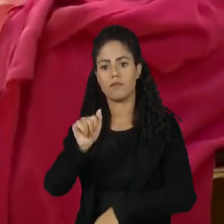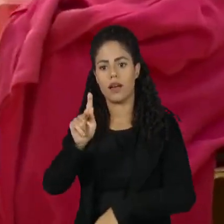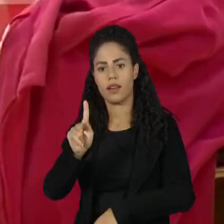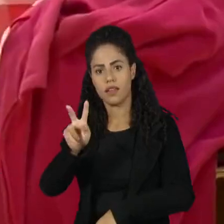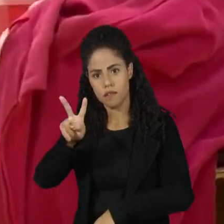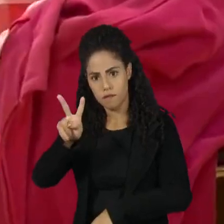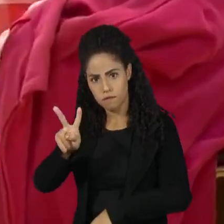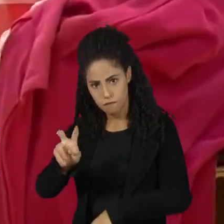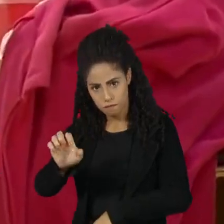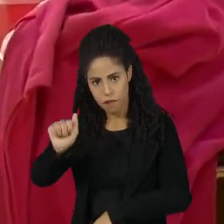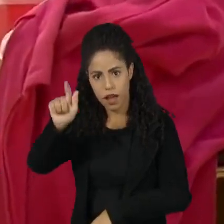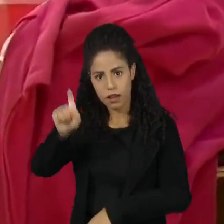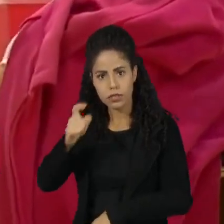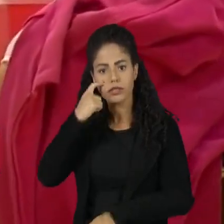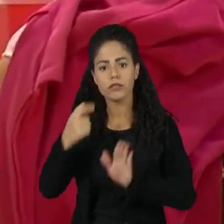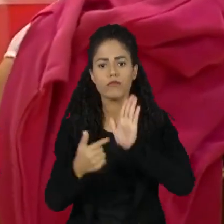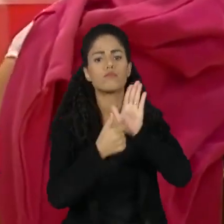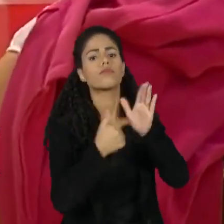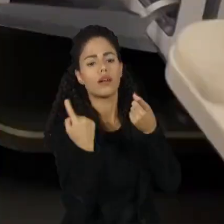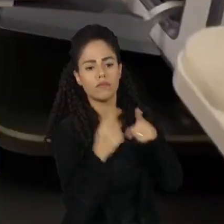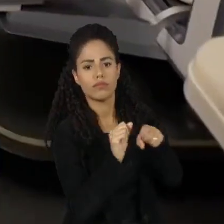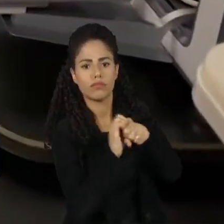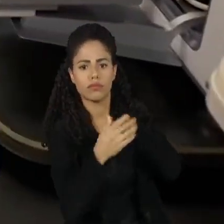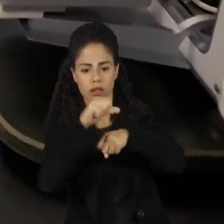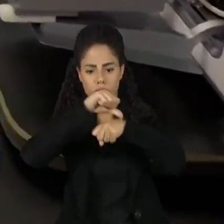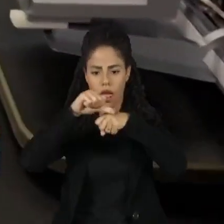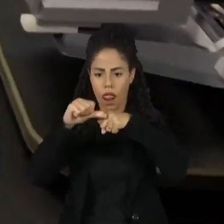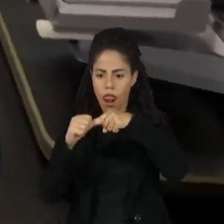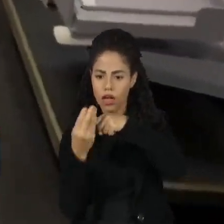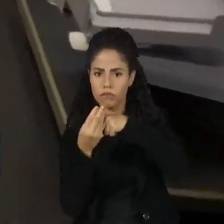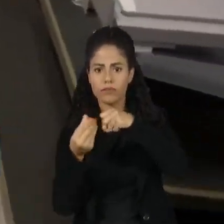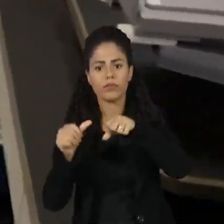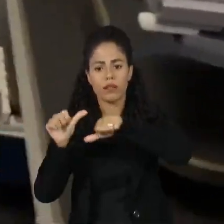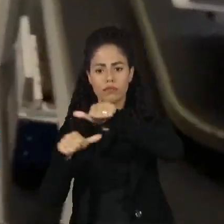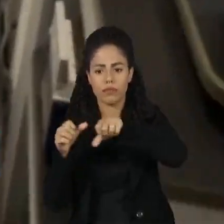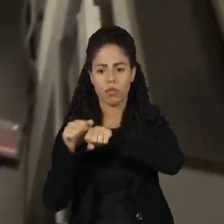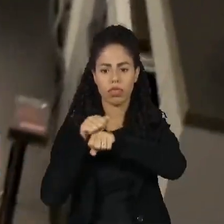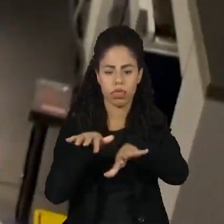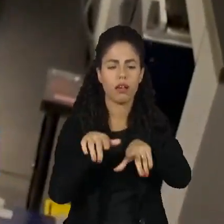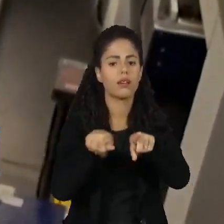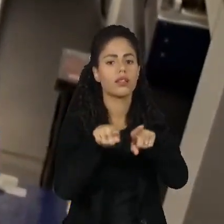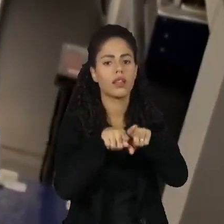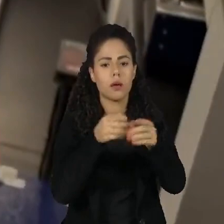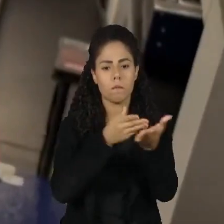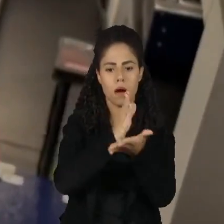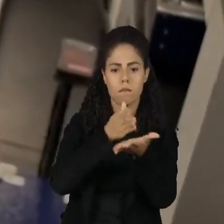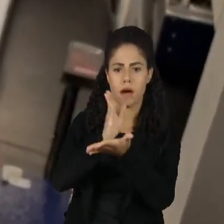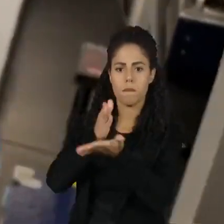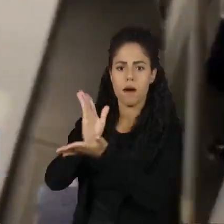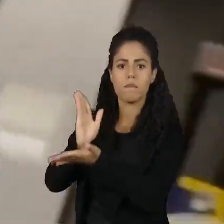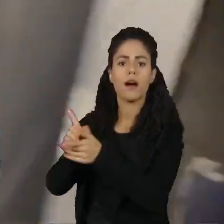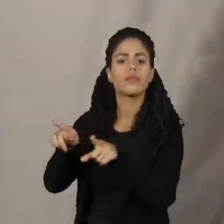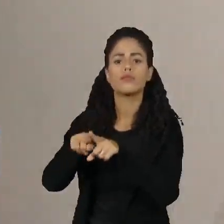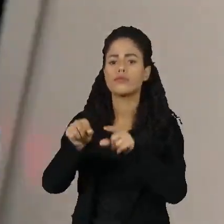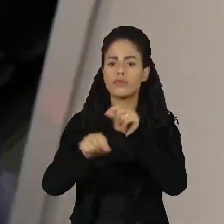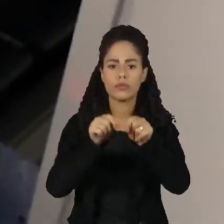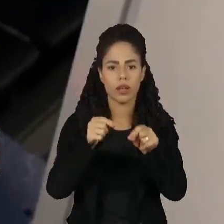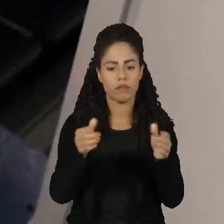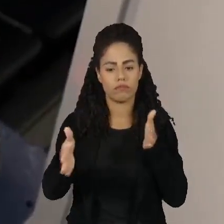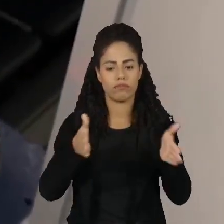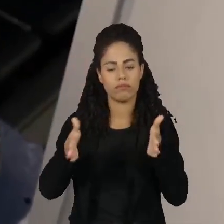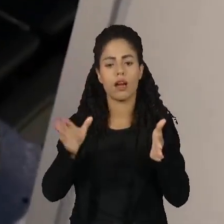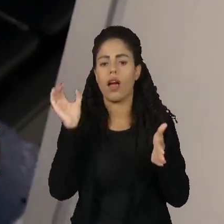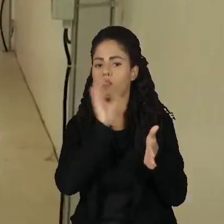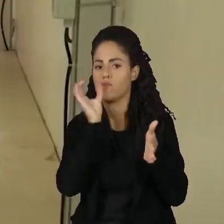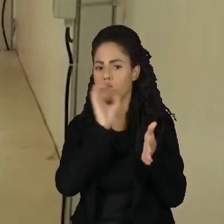protege contra a cepa original e contra a Omicron. Até então, no Brasil, só haviam sido aprovadas vacinas bivalentes para uso temporário